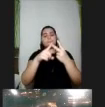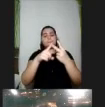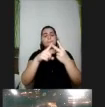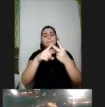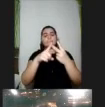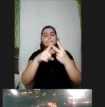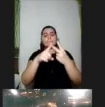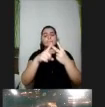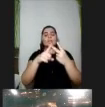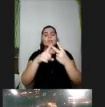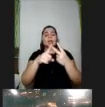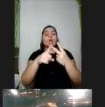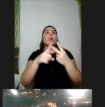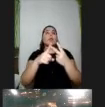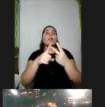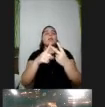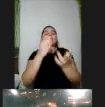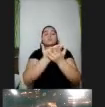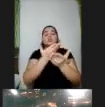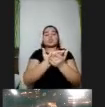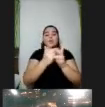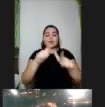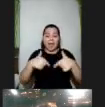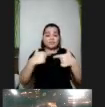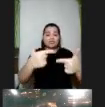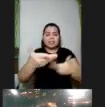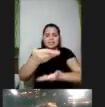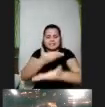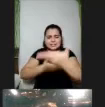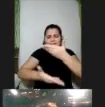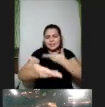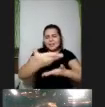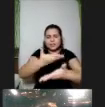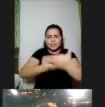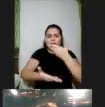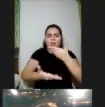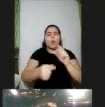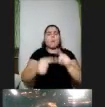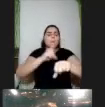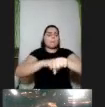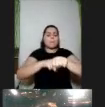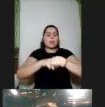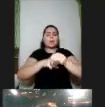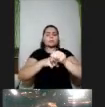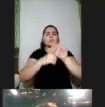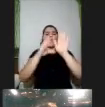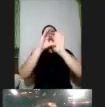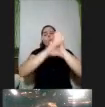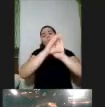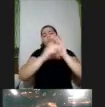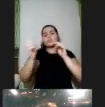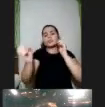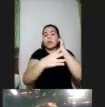formas dos estudantes agirem e interagirem com esses conteúdos uma vez que eu trago um conceito novo principalmente na escola que a gente trabalha com